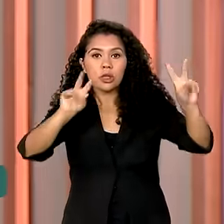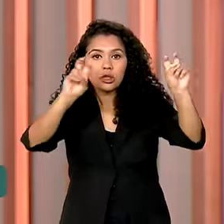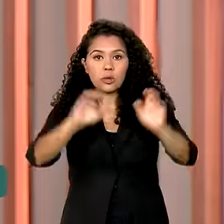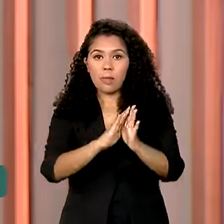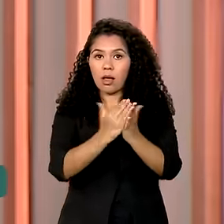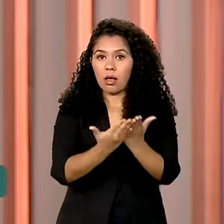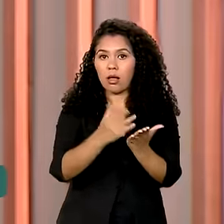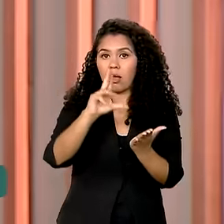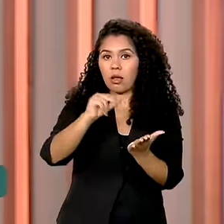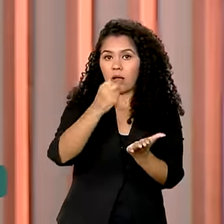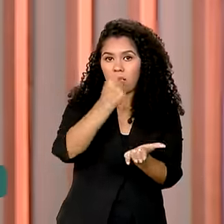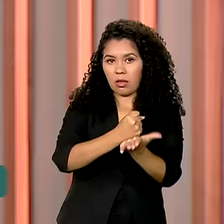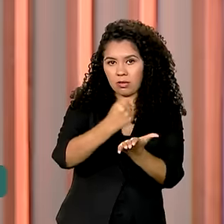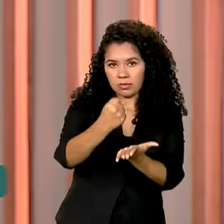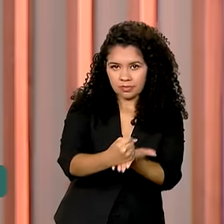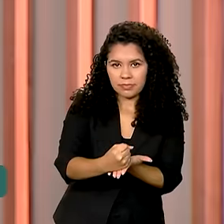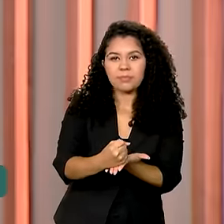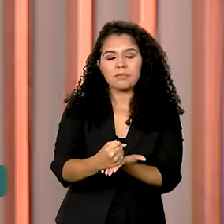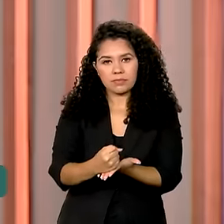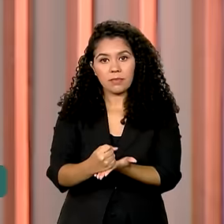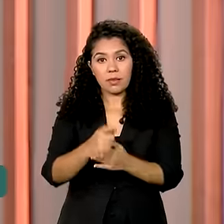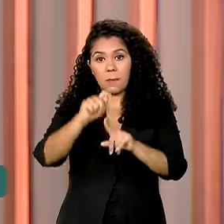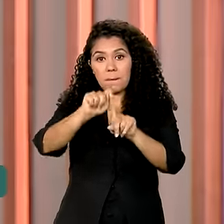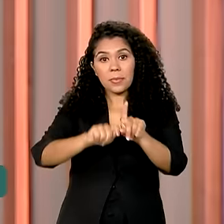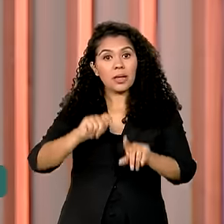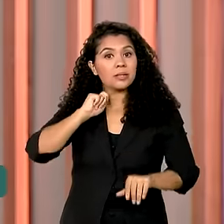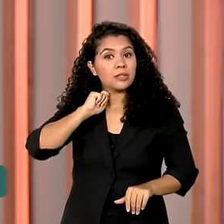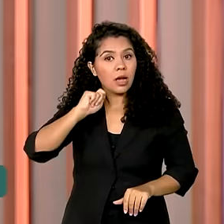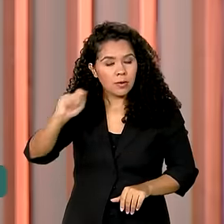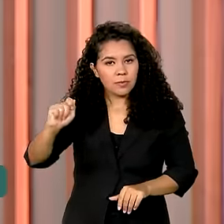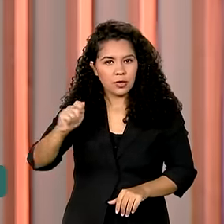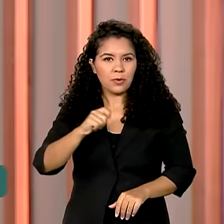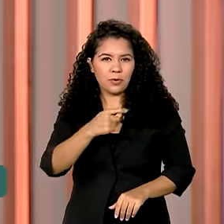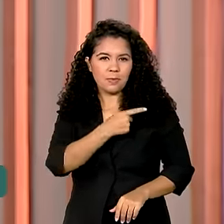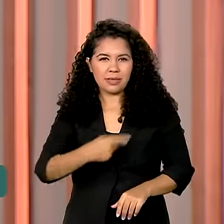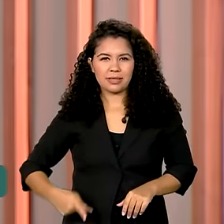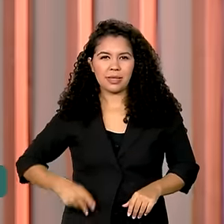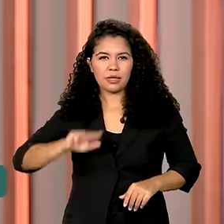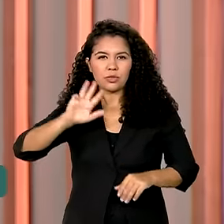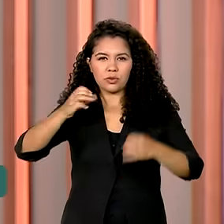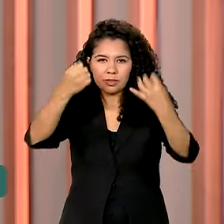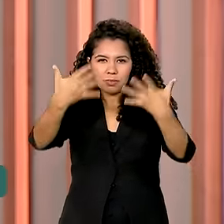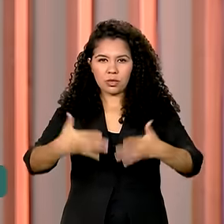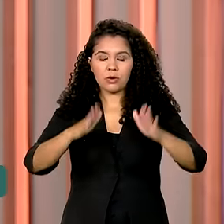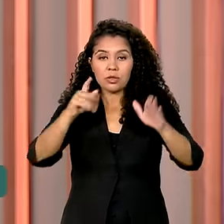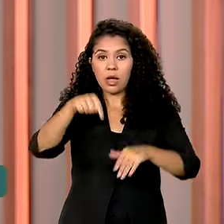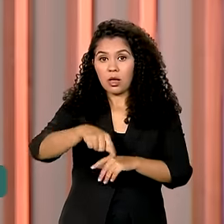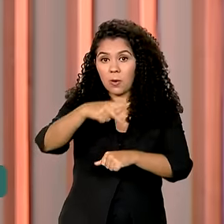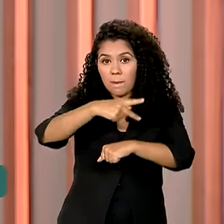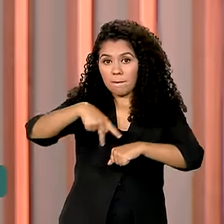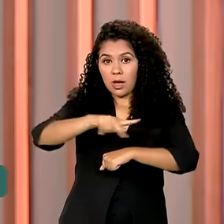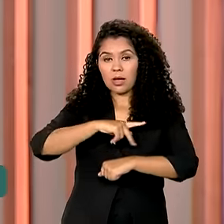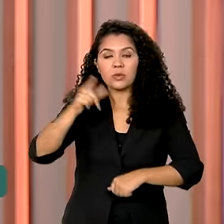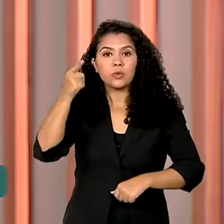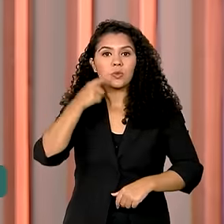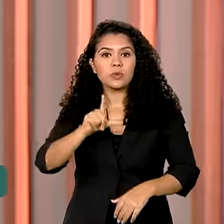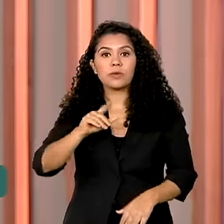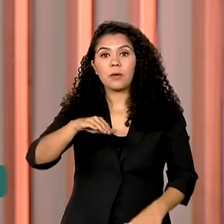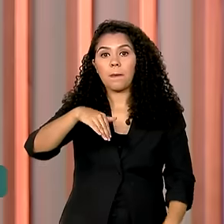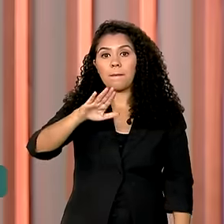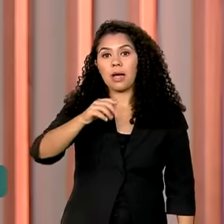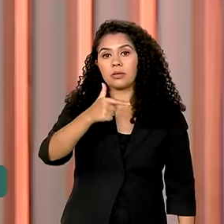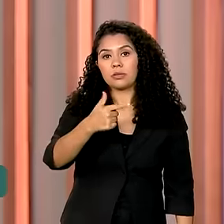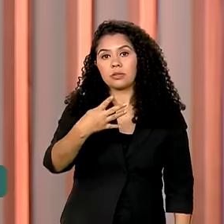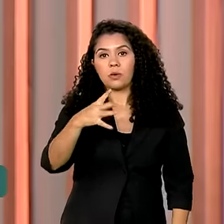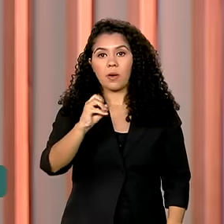seja, emprego com carteira assinada. Só em abril, como o presidente destacou, o país criou mais de 240 mil